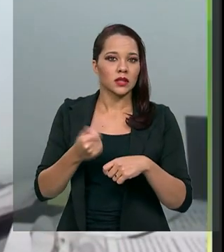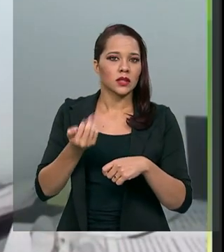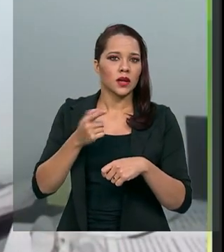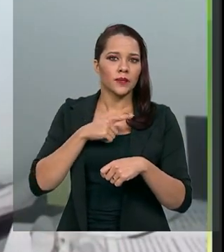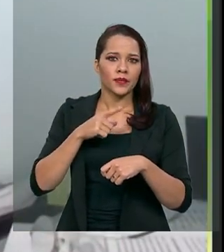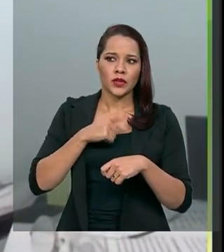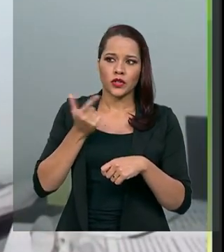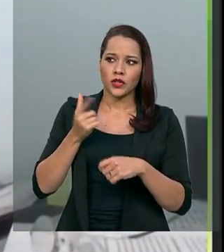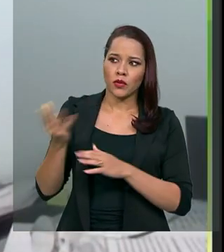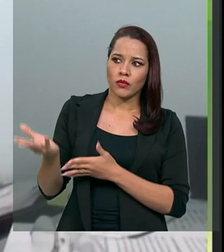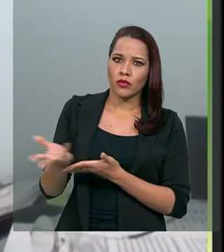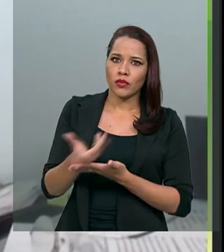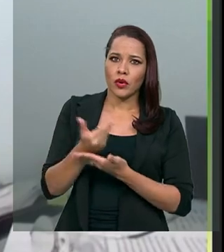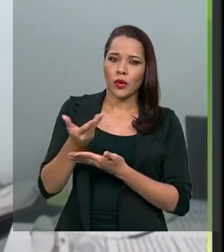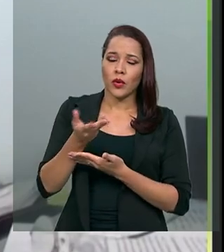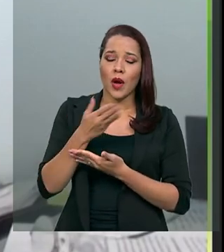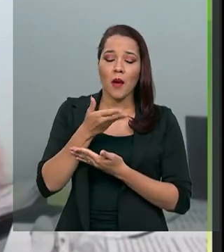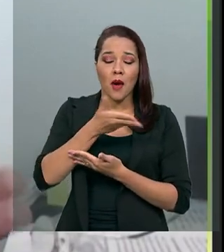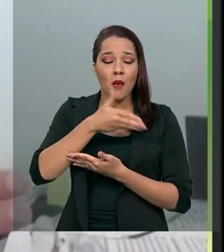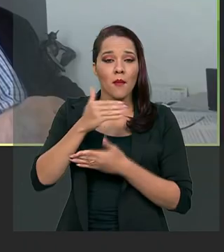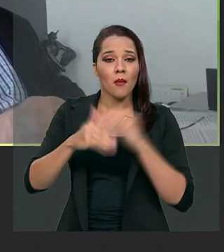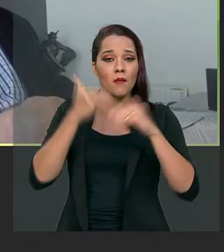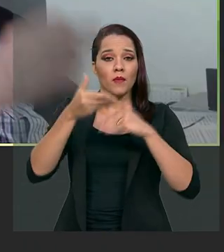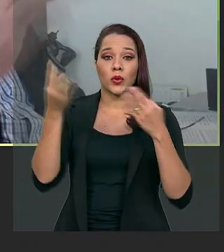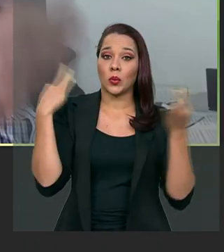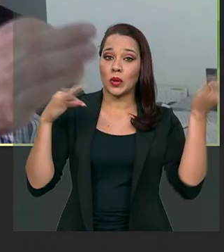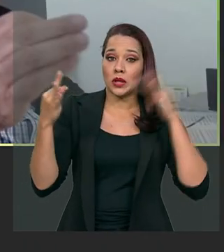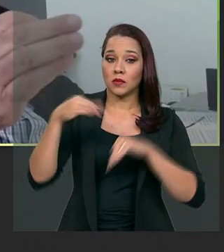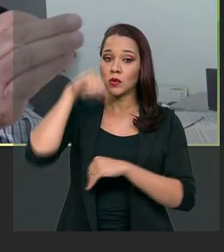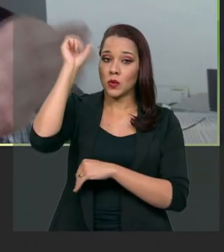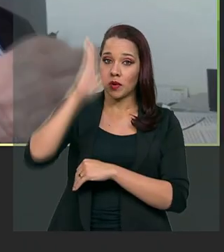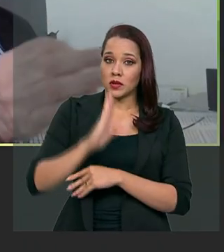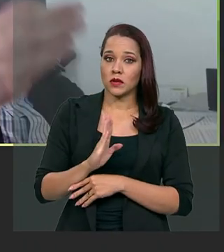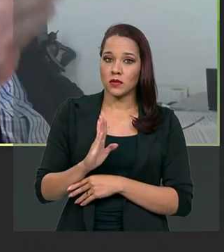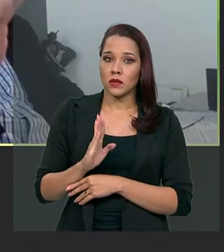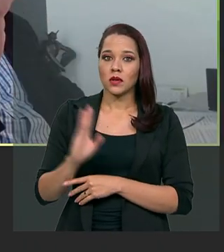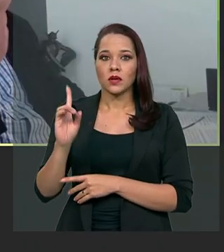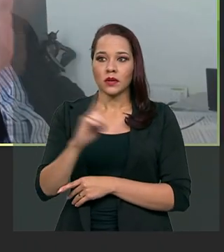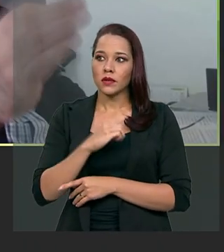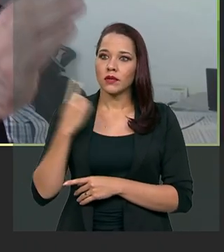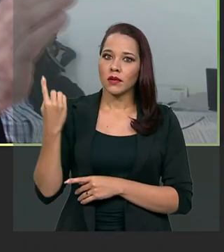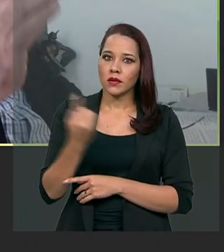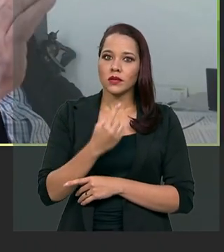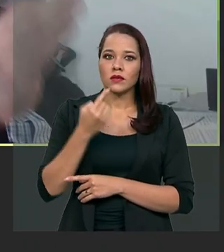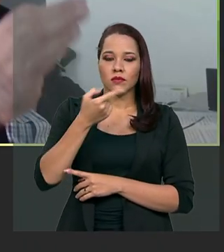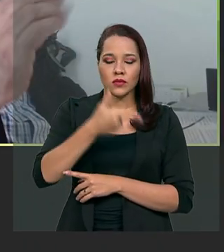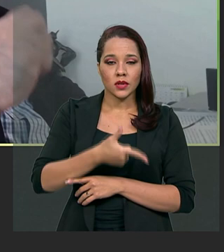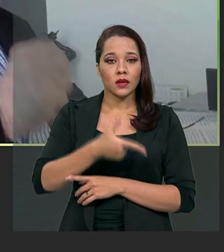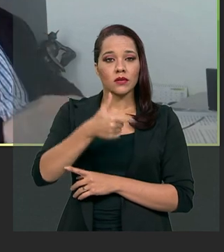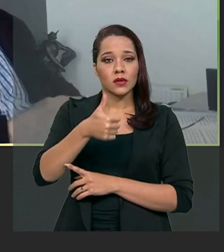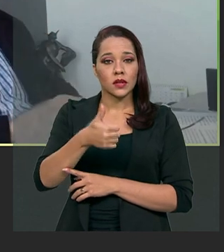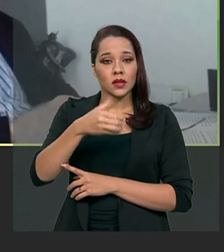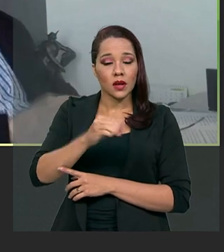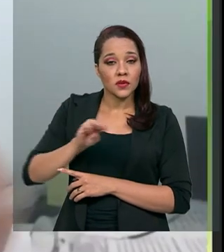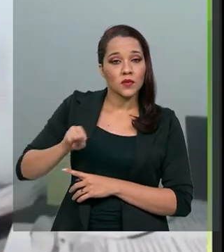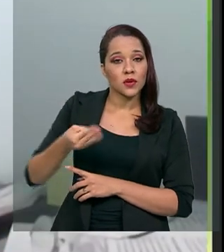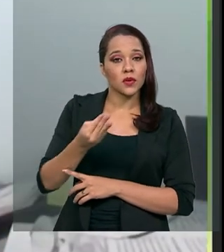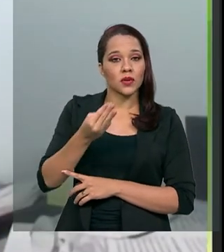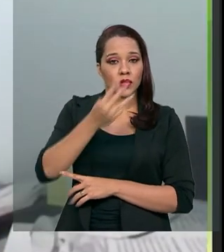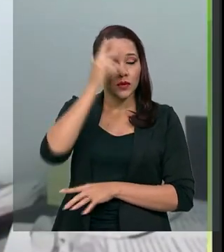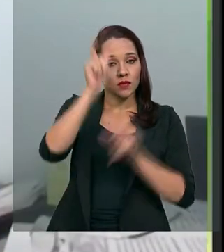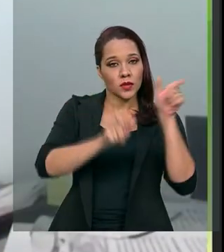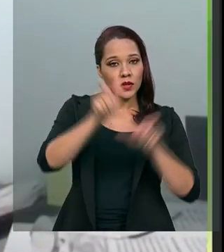incrementar o turismo no país. Que nós, com 210 milhões de habitantes,